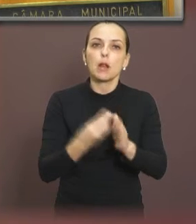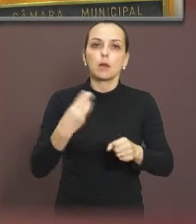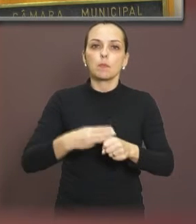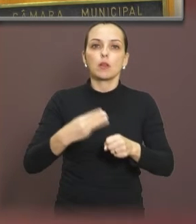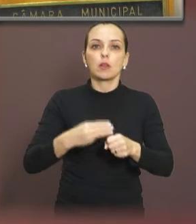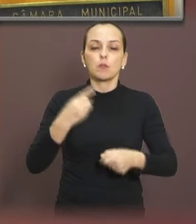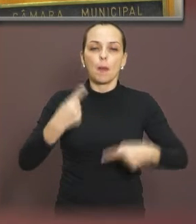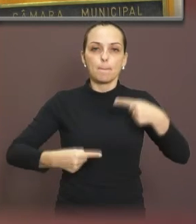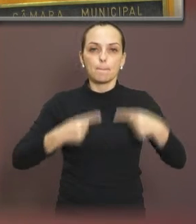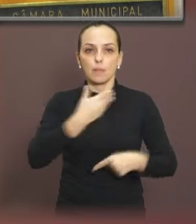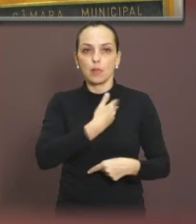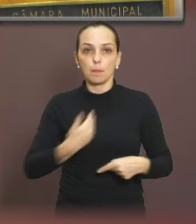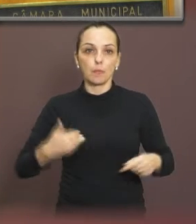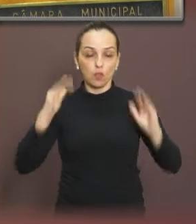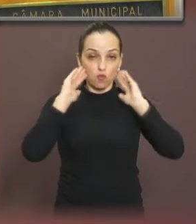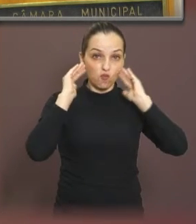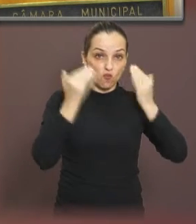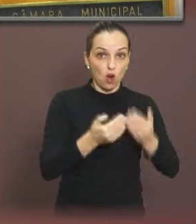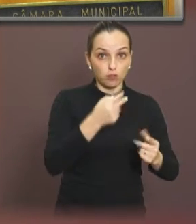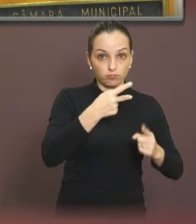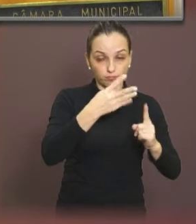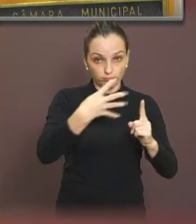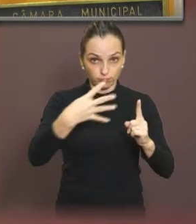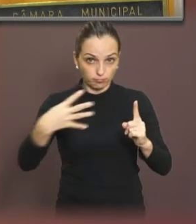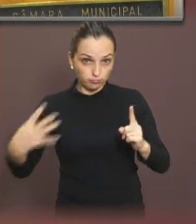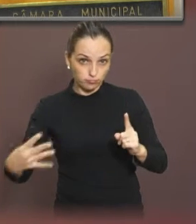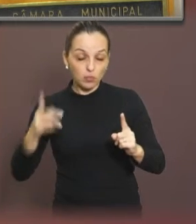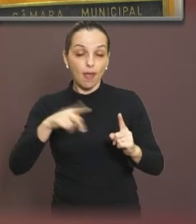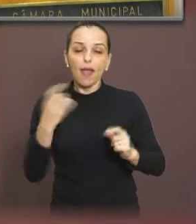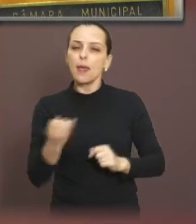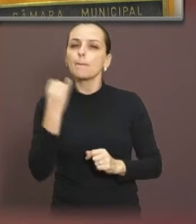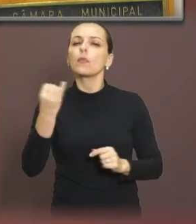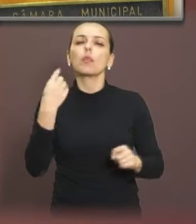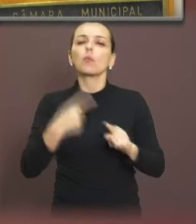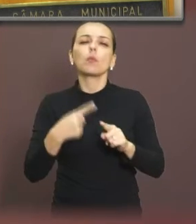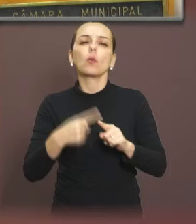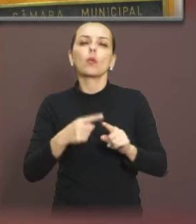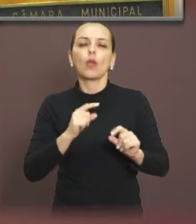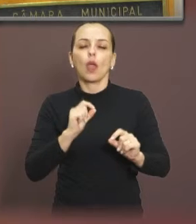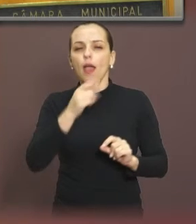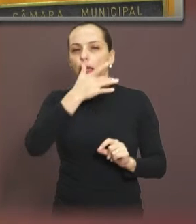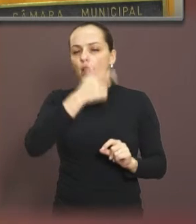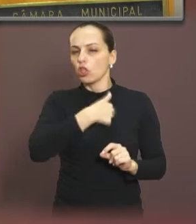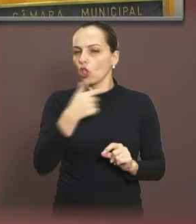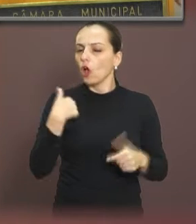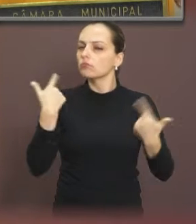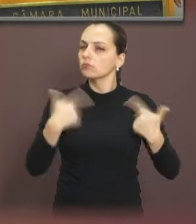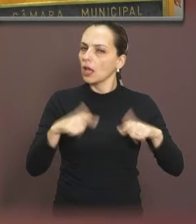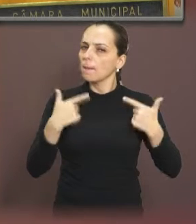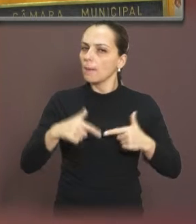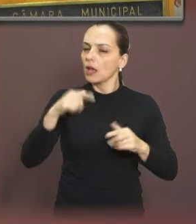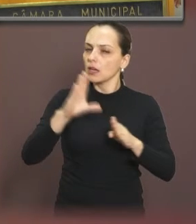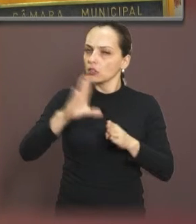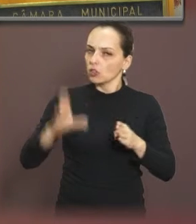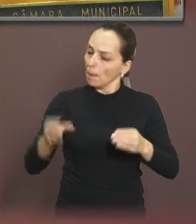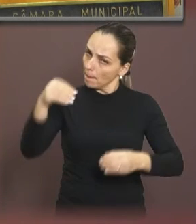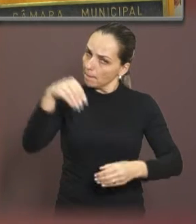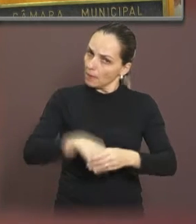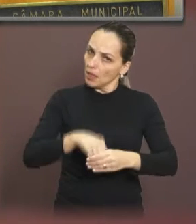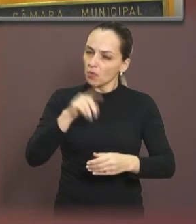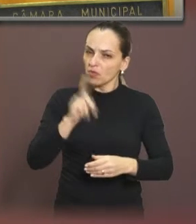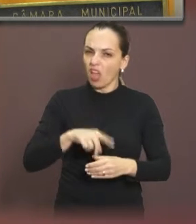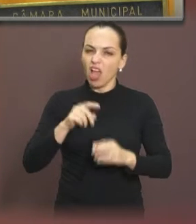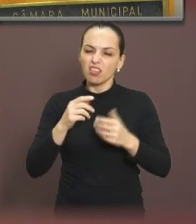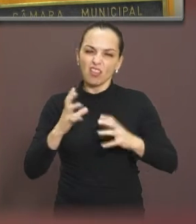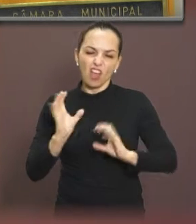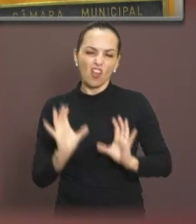Públicas para a População LGBT. Isso é importante colocar, porque muito do que nós fazemos aqui na Câmara não é participação